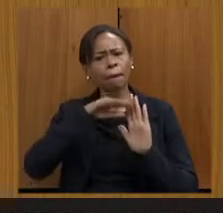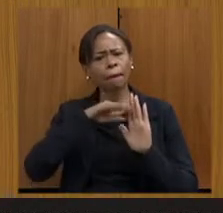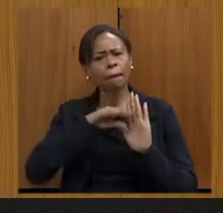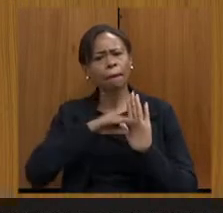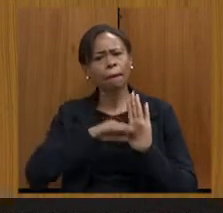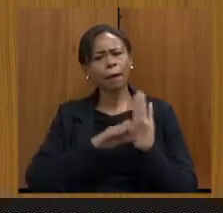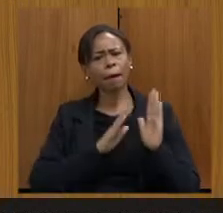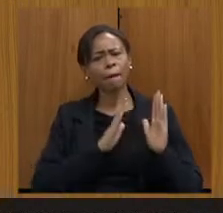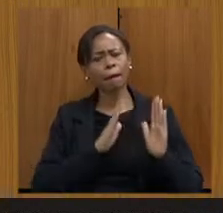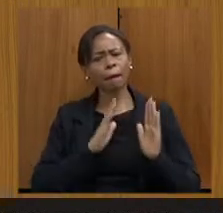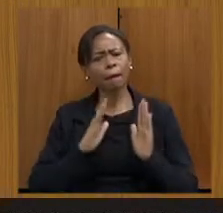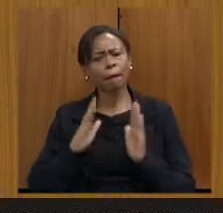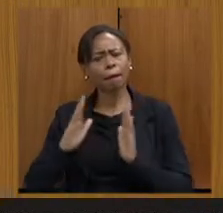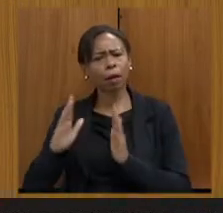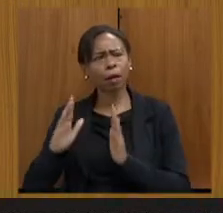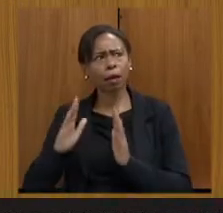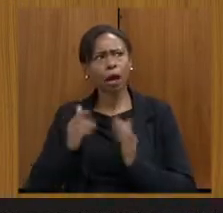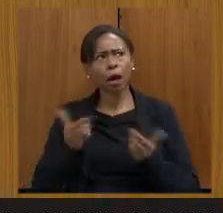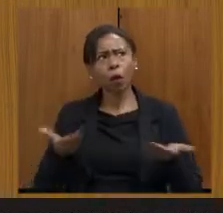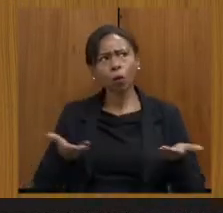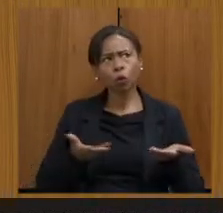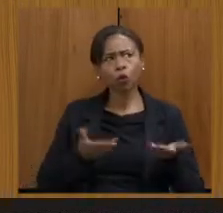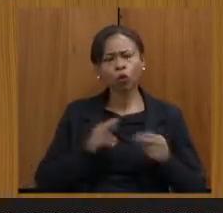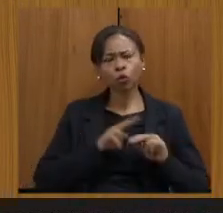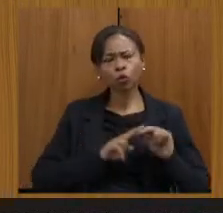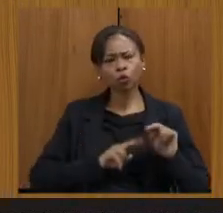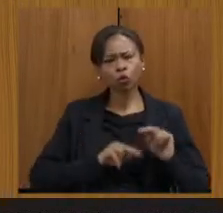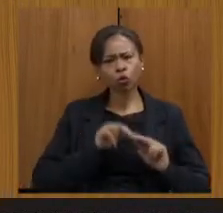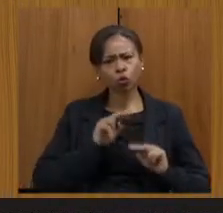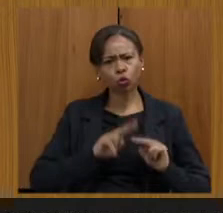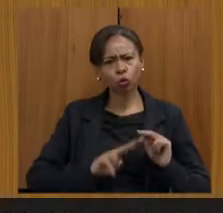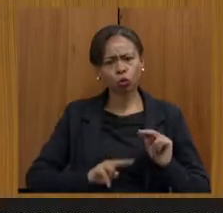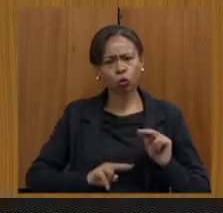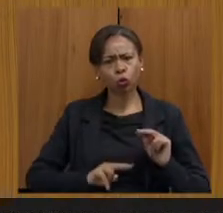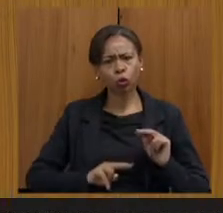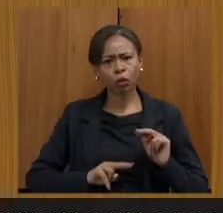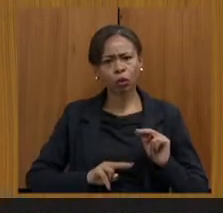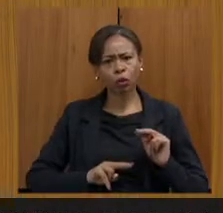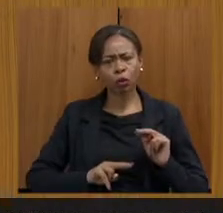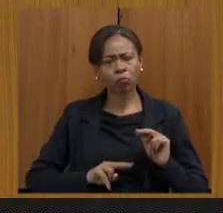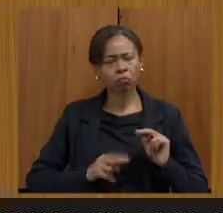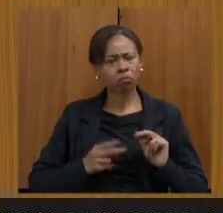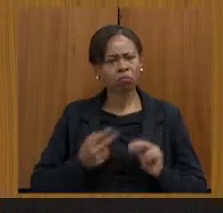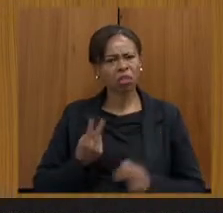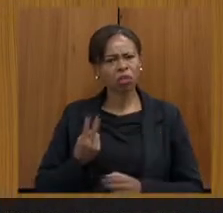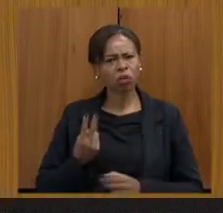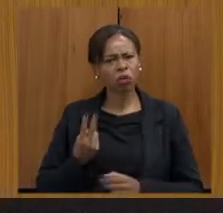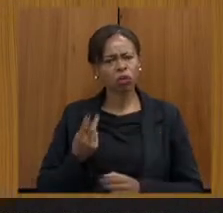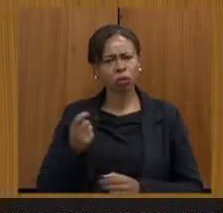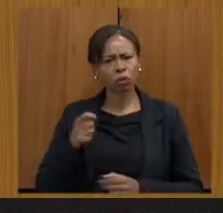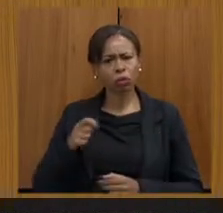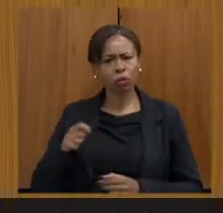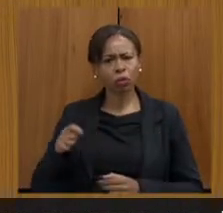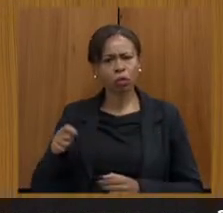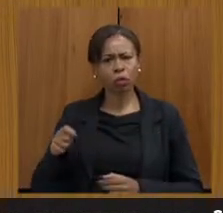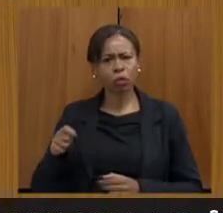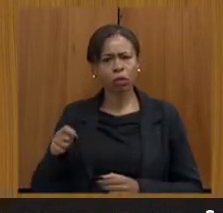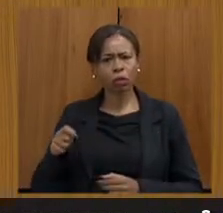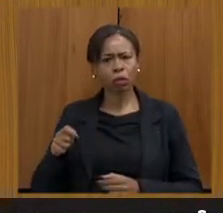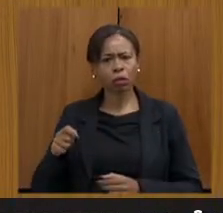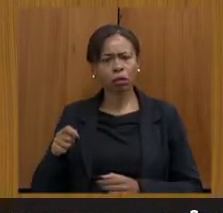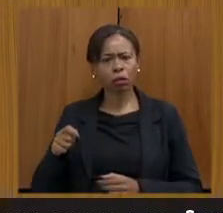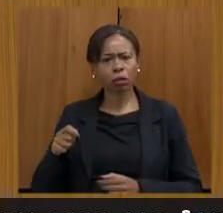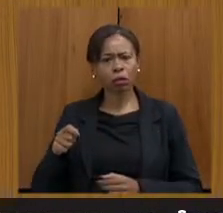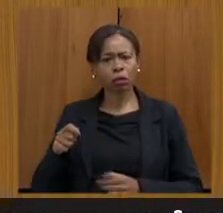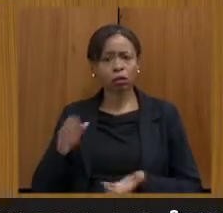Nós estamos em junho, temos aí o quê? Pouco... Não chegam dois meses? Ou dois meses para que